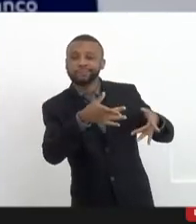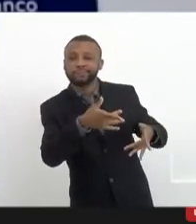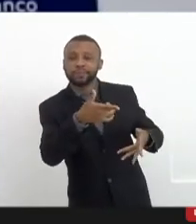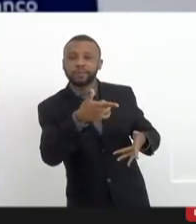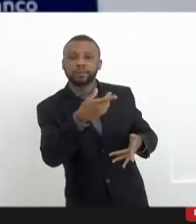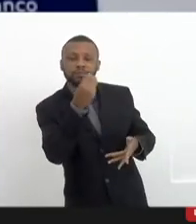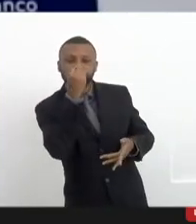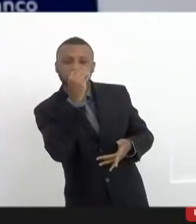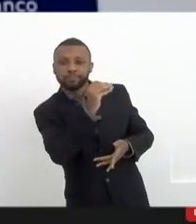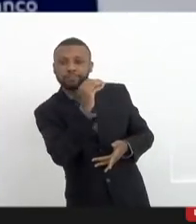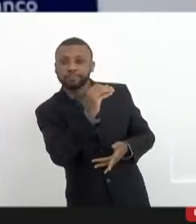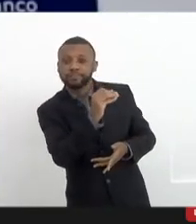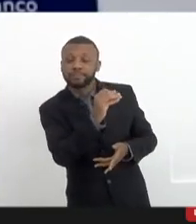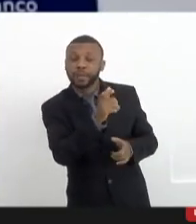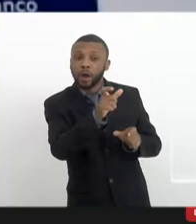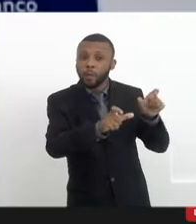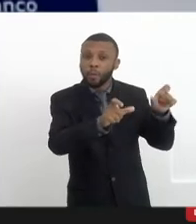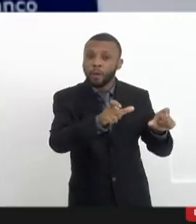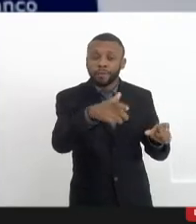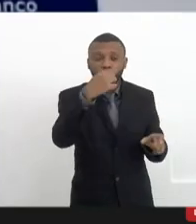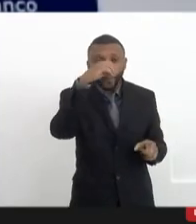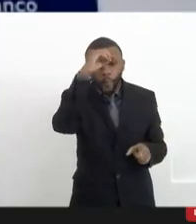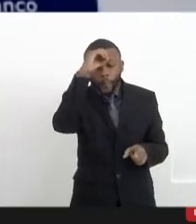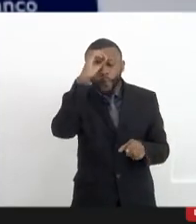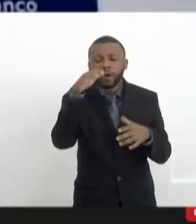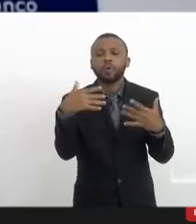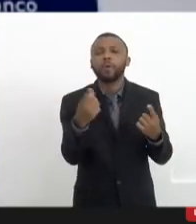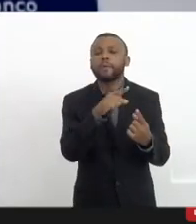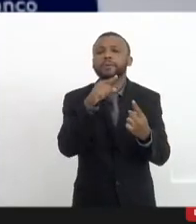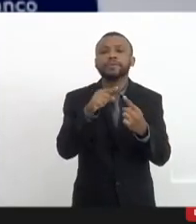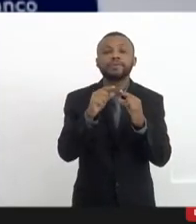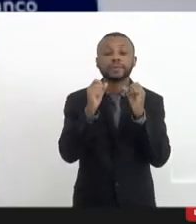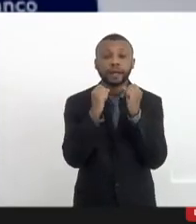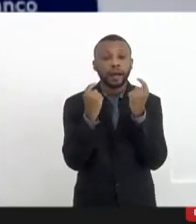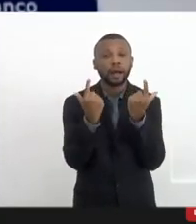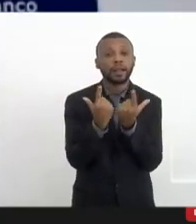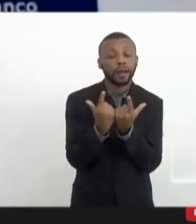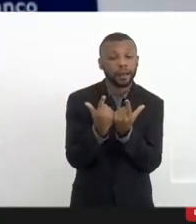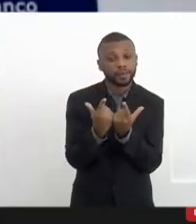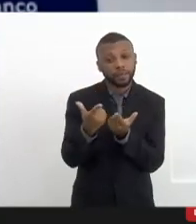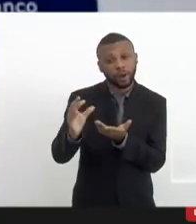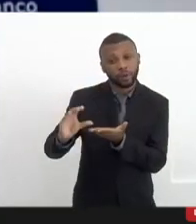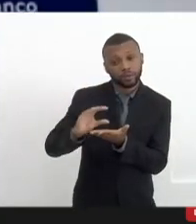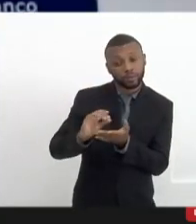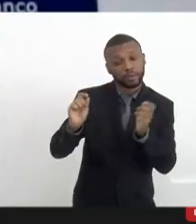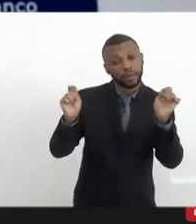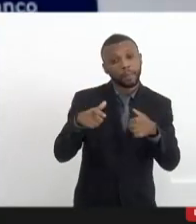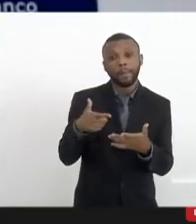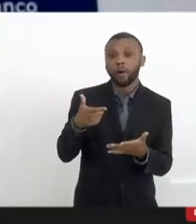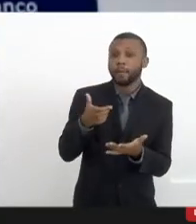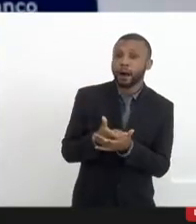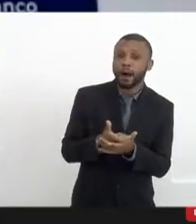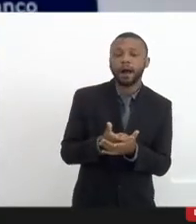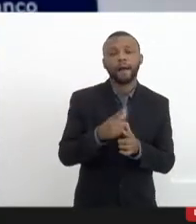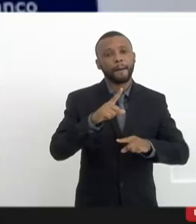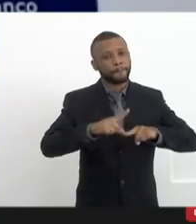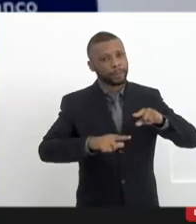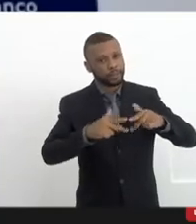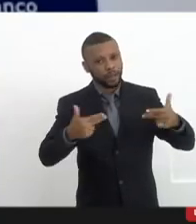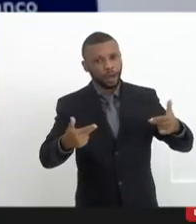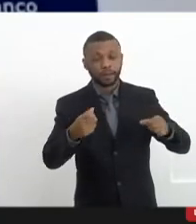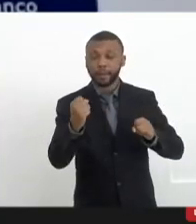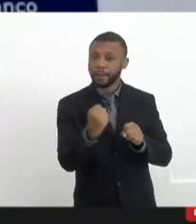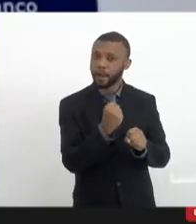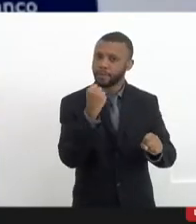para que serve a LERD. É o dinheiro, Valdeck, que daria para comprar equipamentos, reformar uma sede